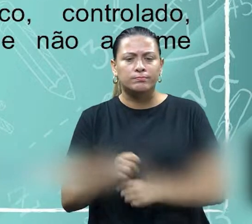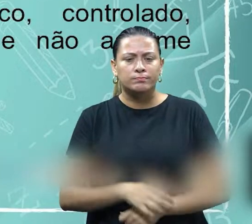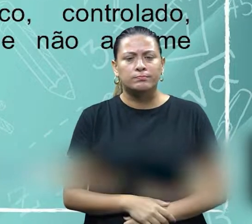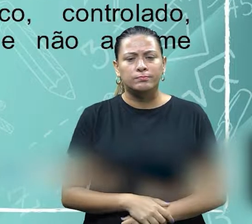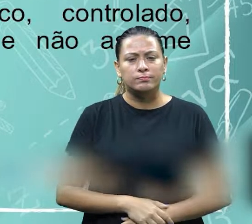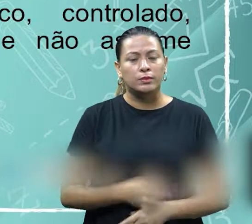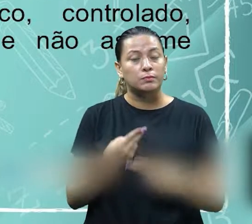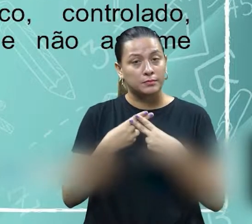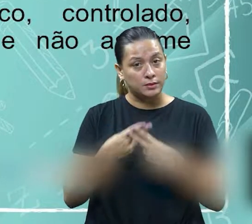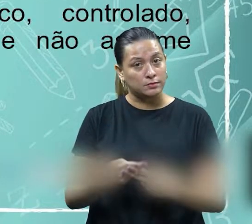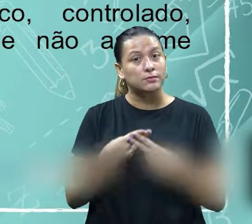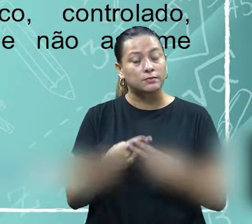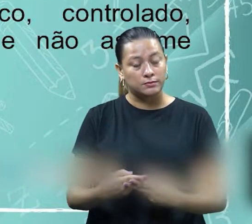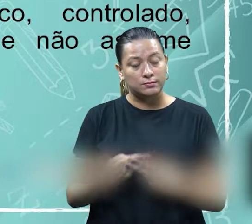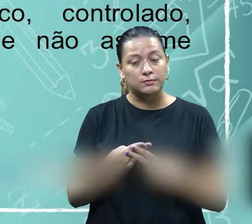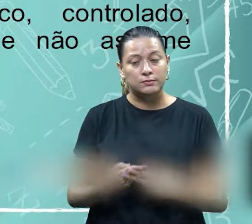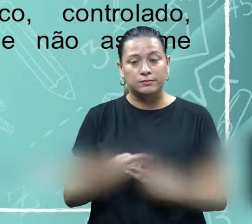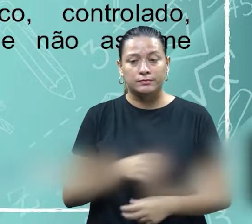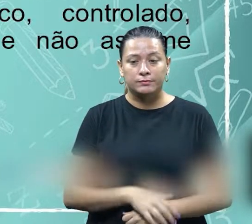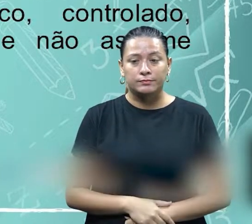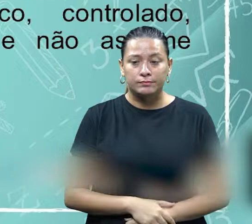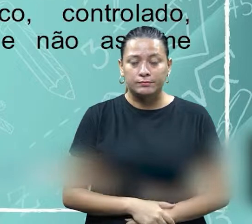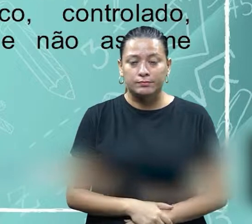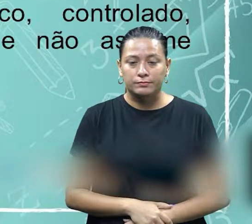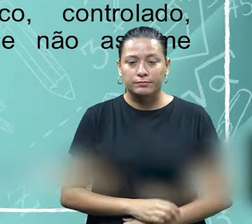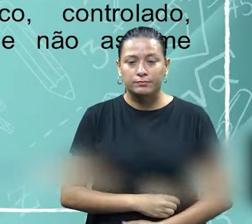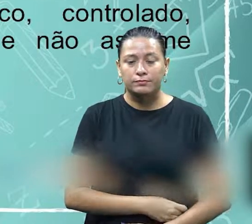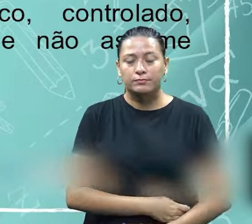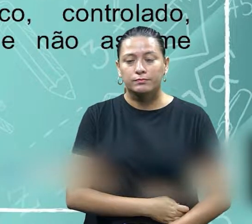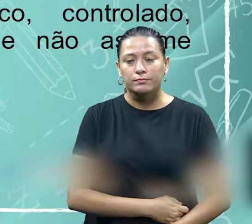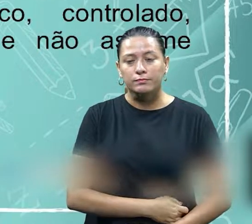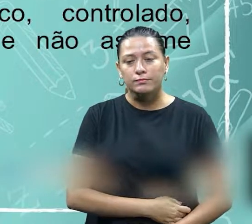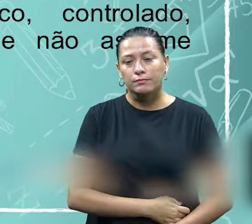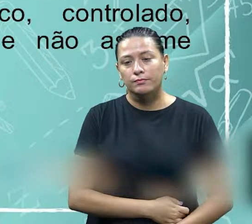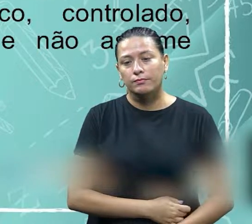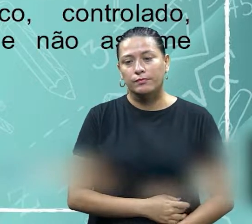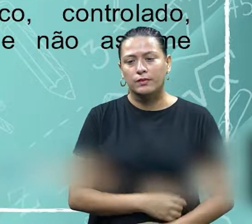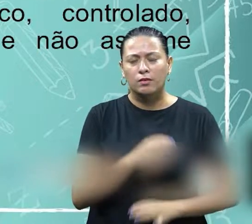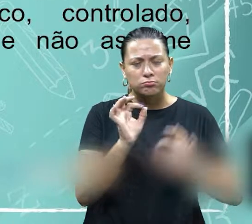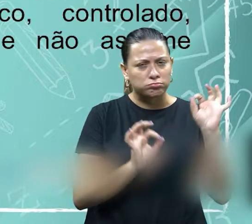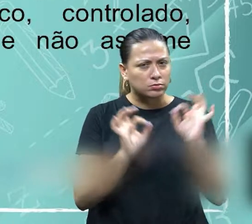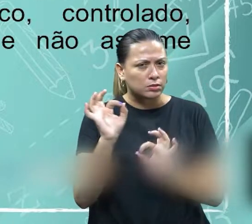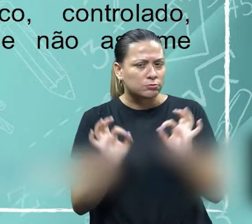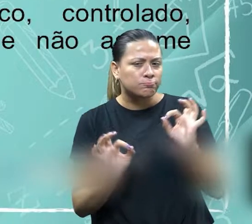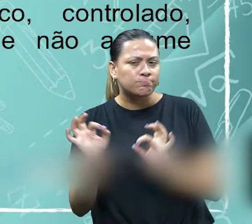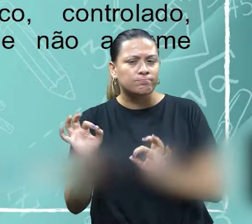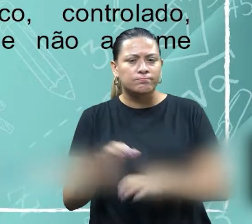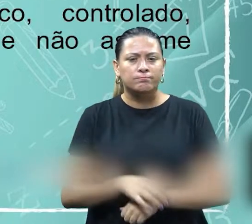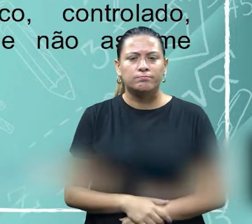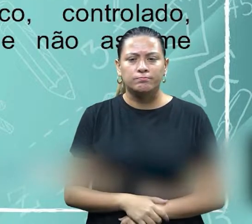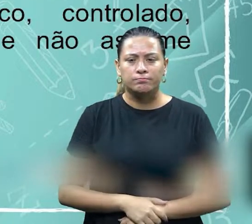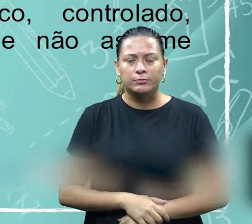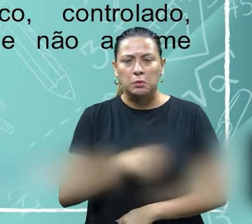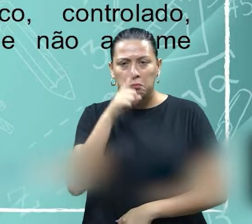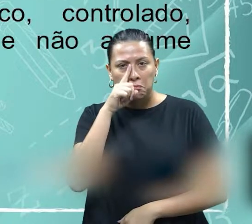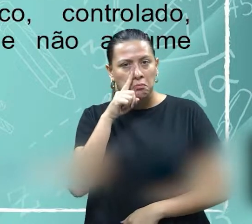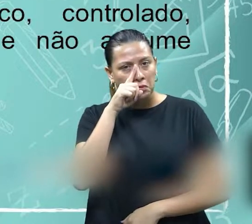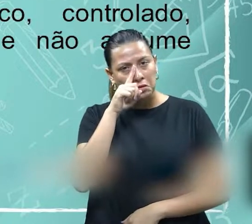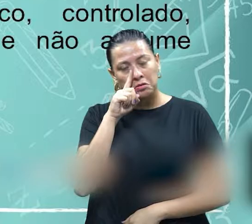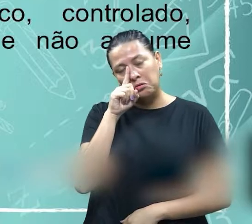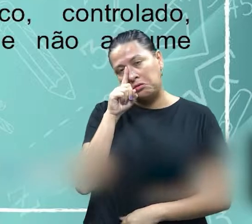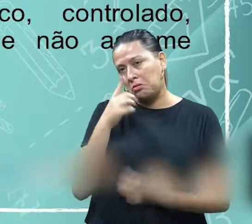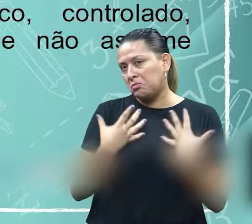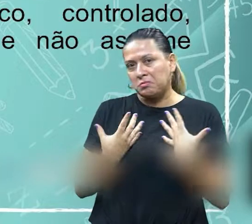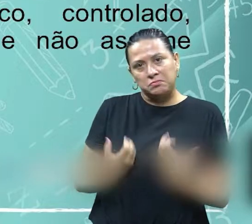um controlador, né? Ele é controlado, ele é paciente, pragmático, pragmático e ele não assume